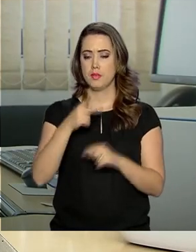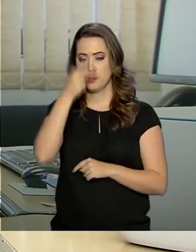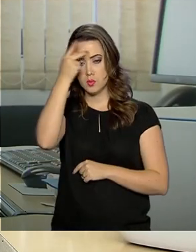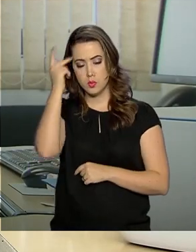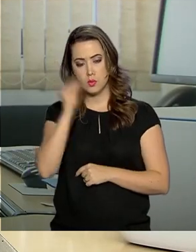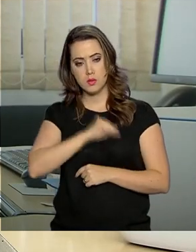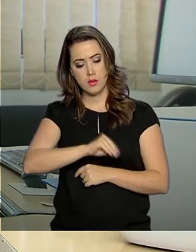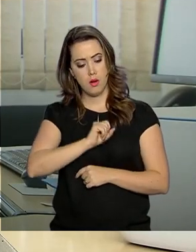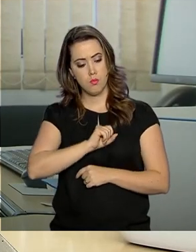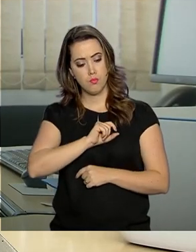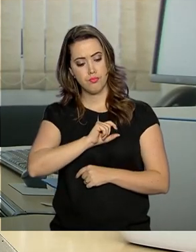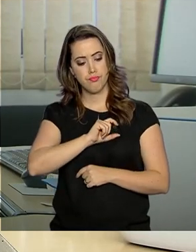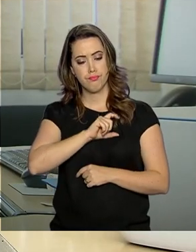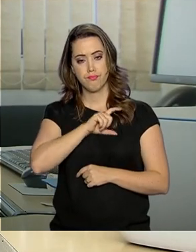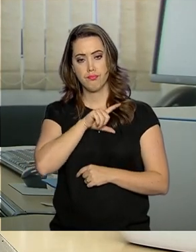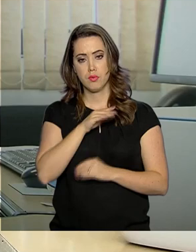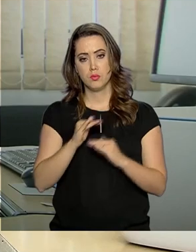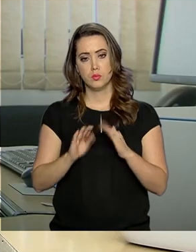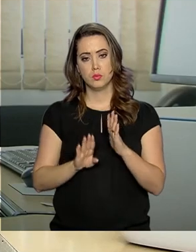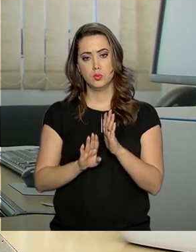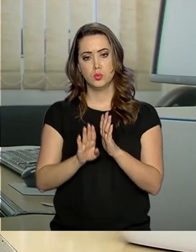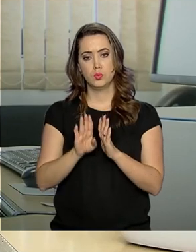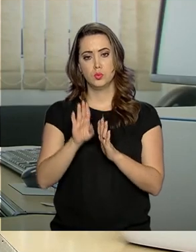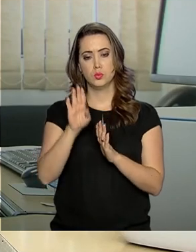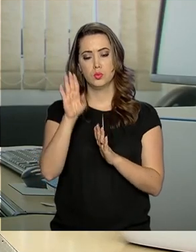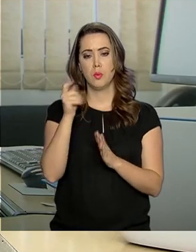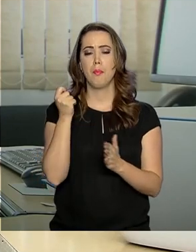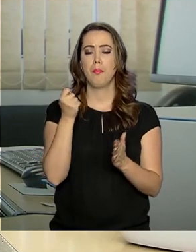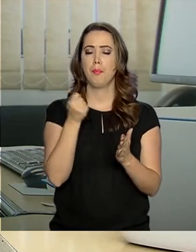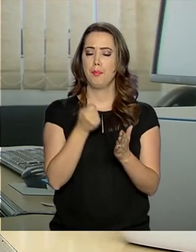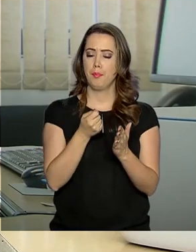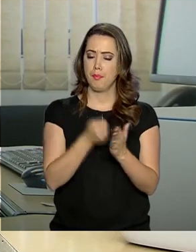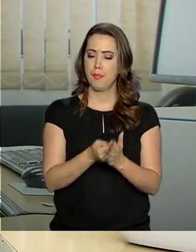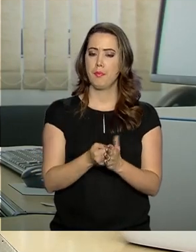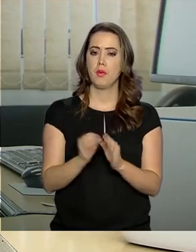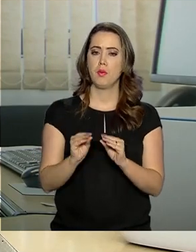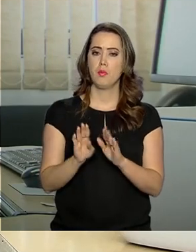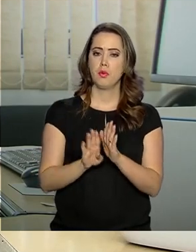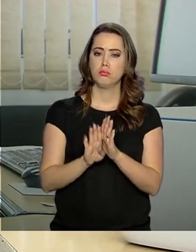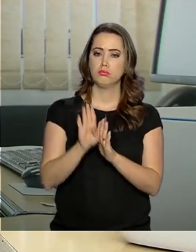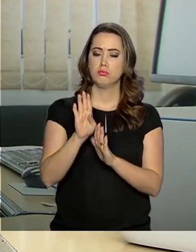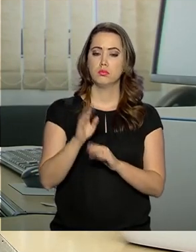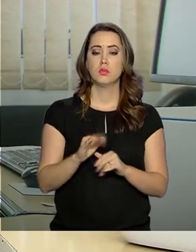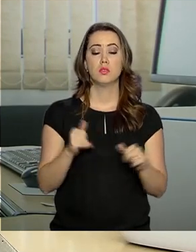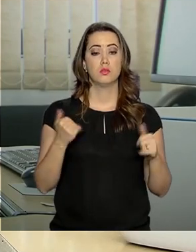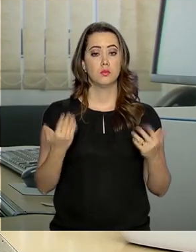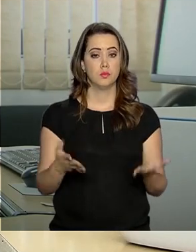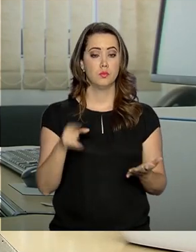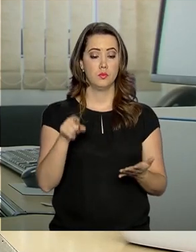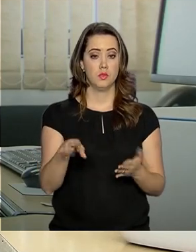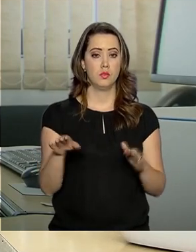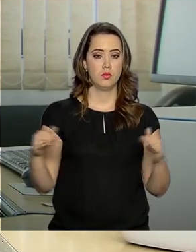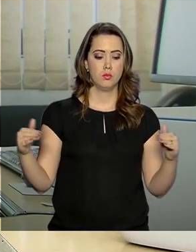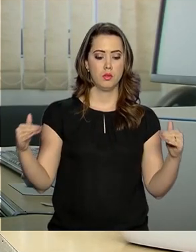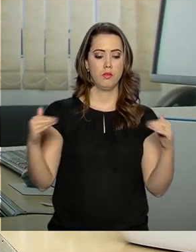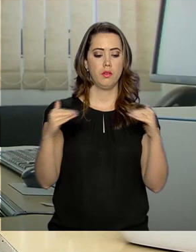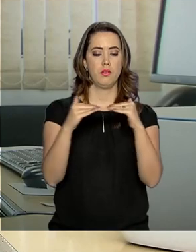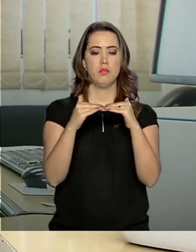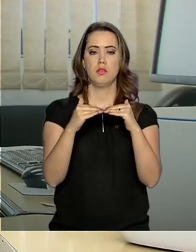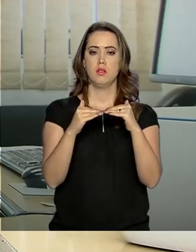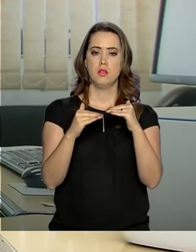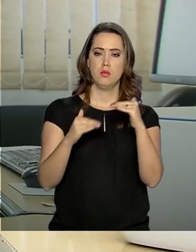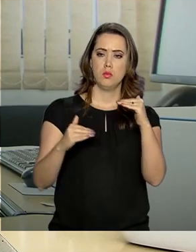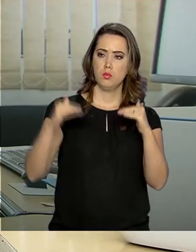mais ao longo da vida Aqueles que já ganham mais hoje Eles terão uma contribuição um pouco maior De modo a equilibrar um